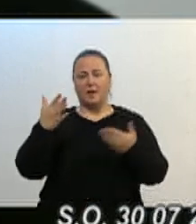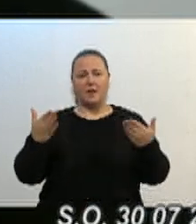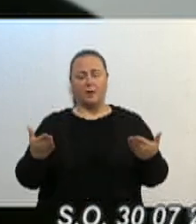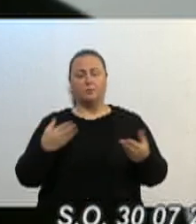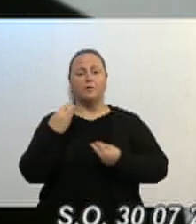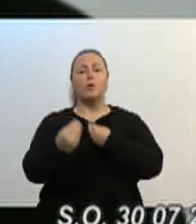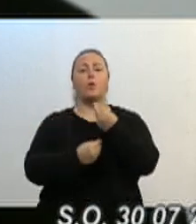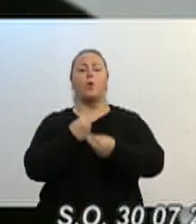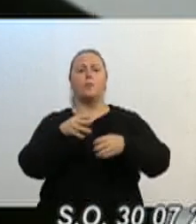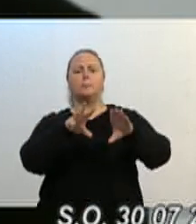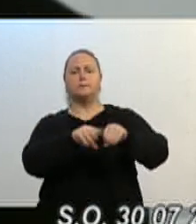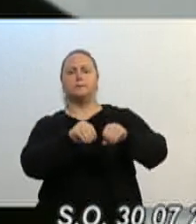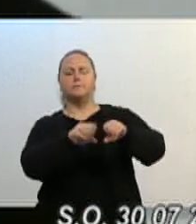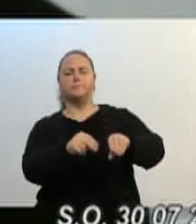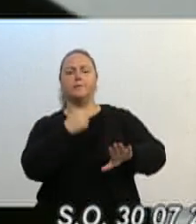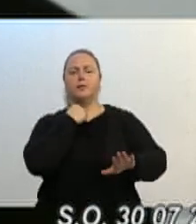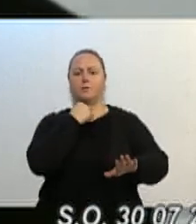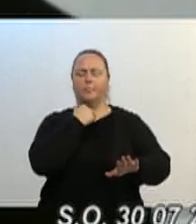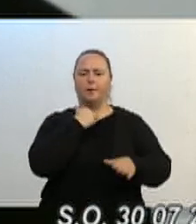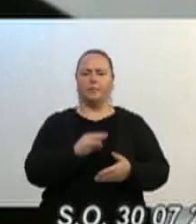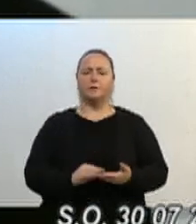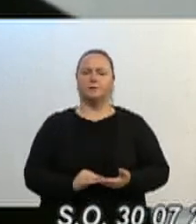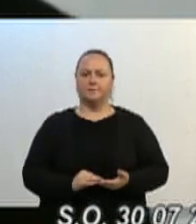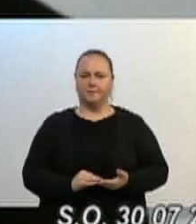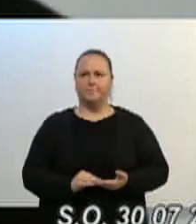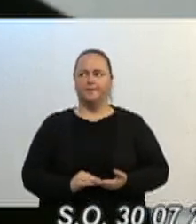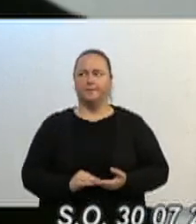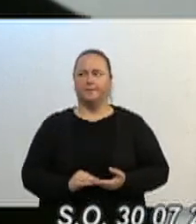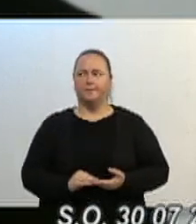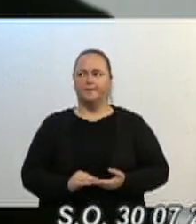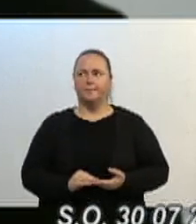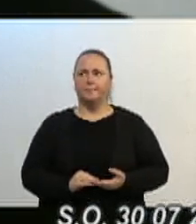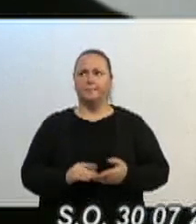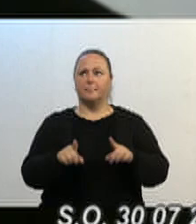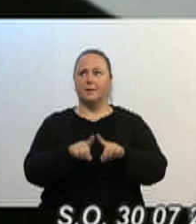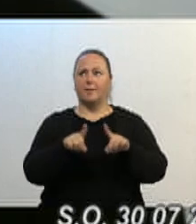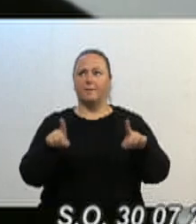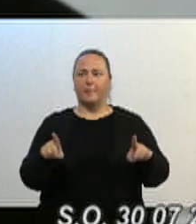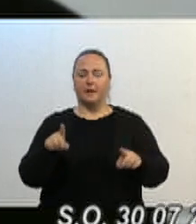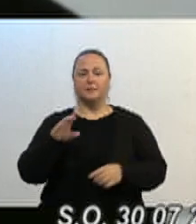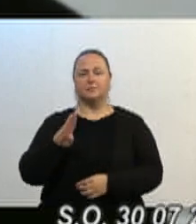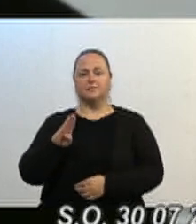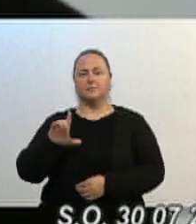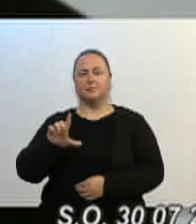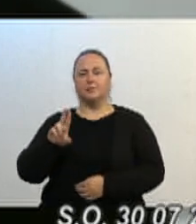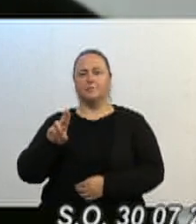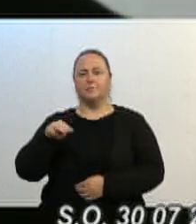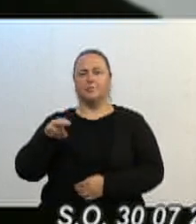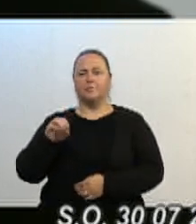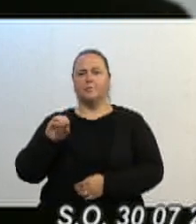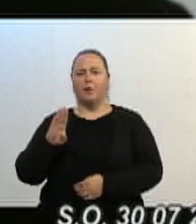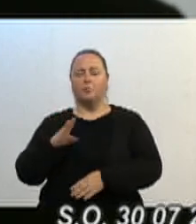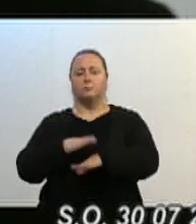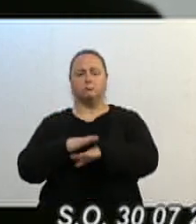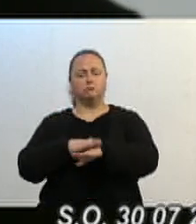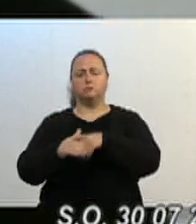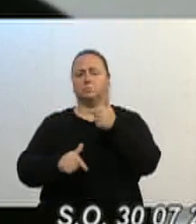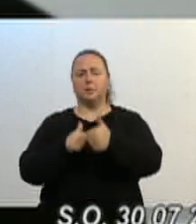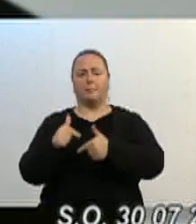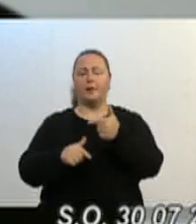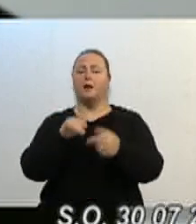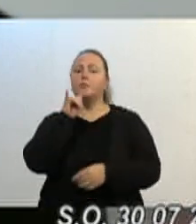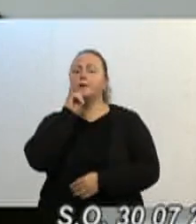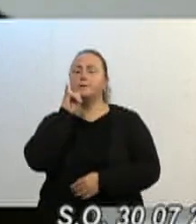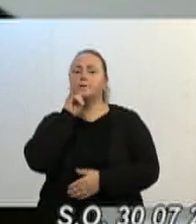também, queria que a Blumob, eu acho que o município também tem que ter a contrapartida em cima da Blumob. Os contratos de aluguel. O contato de